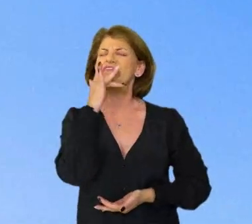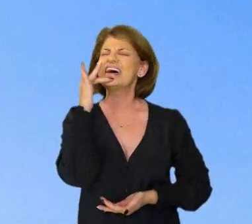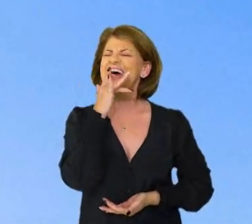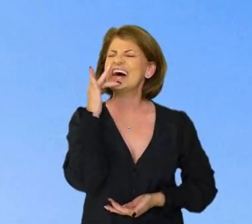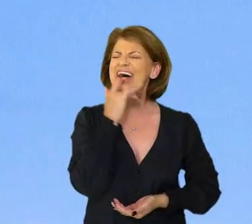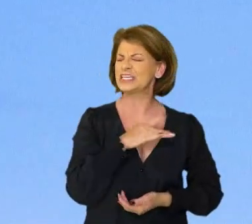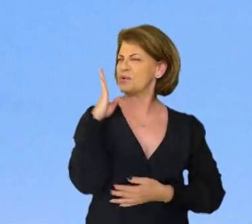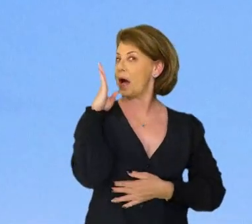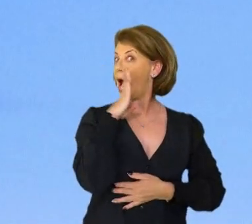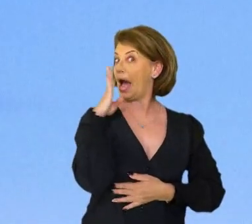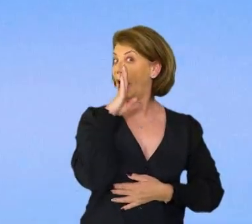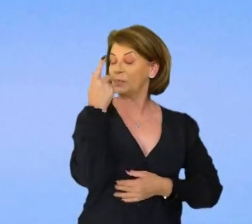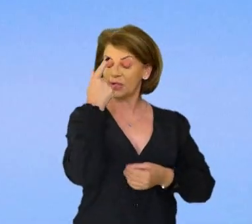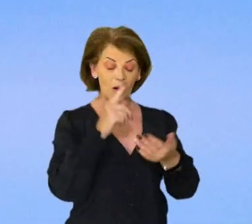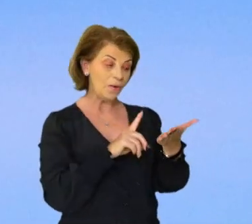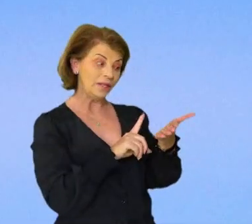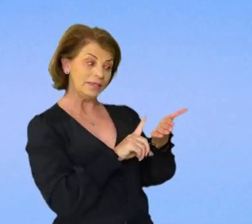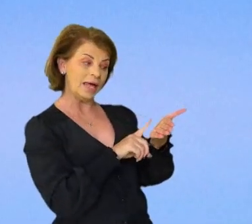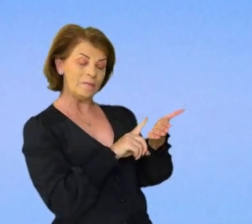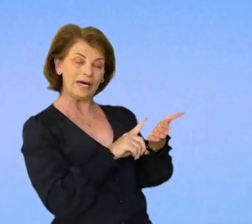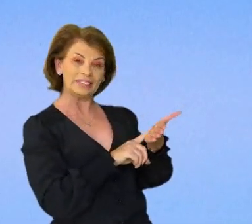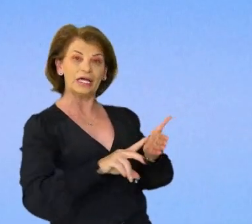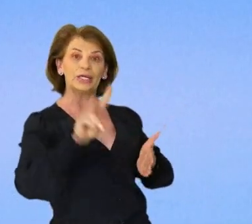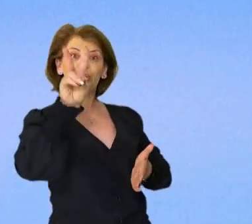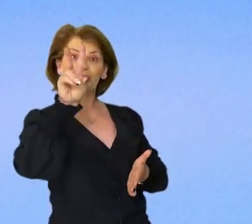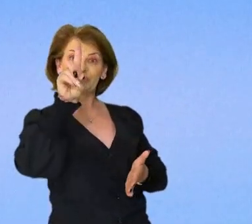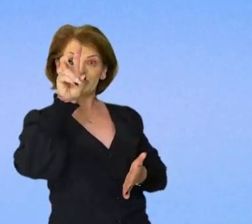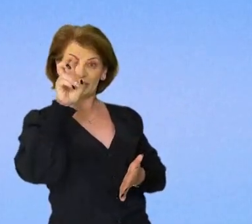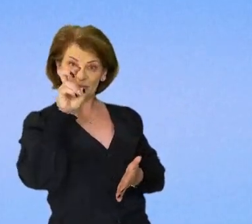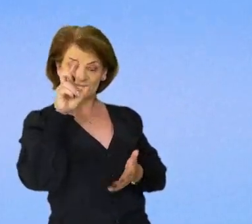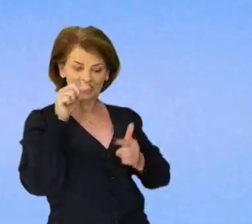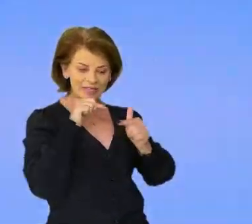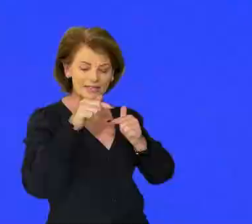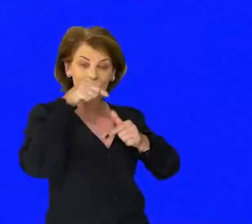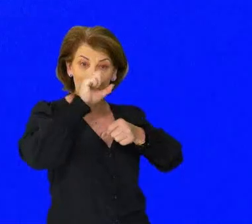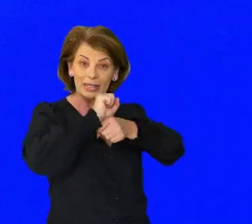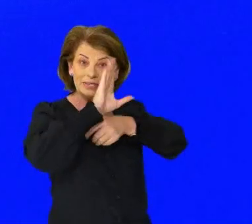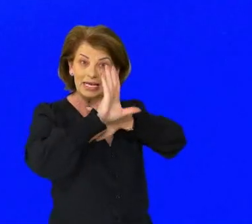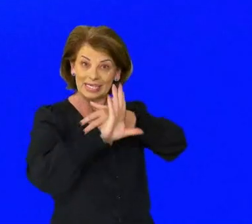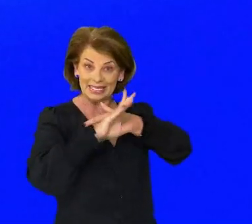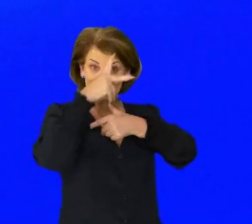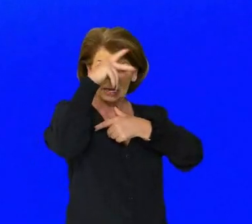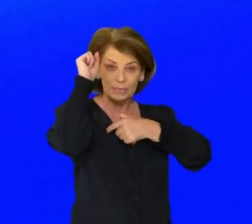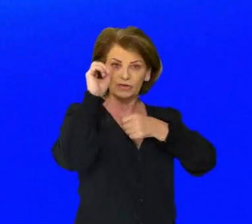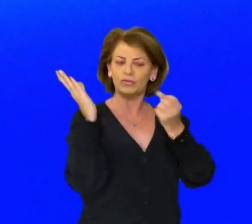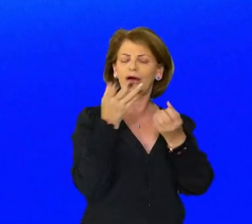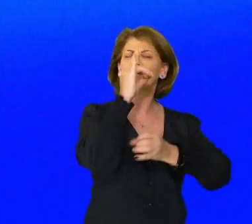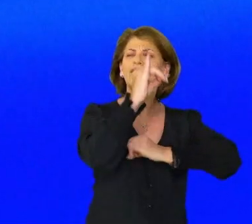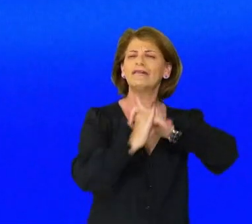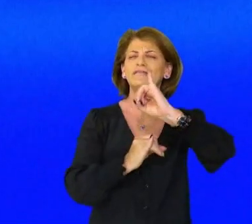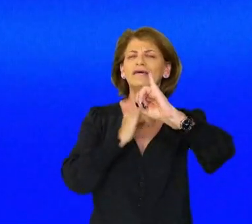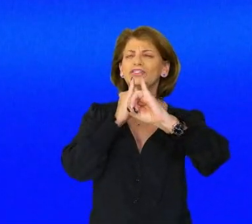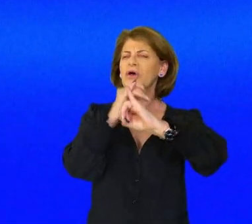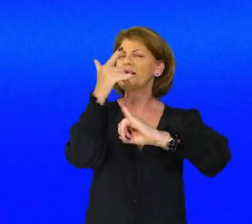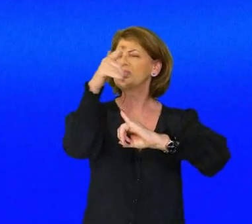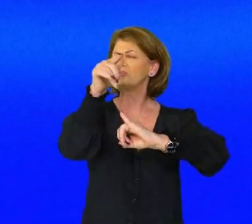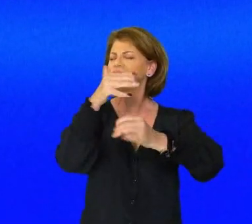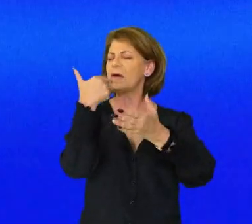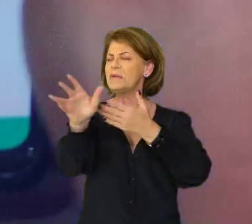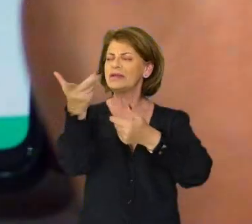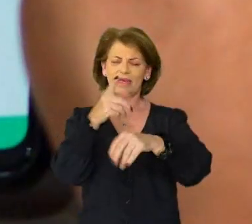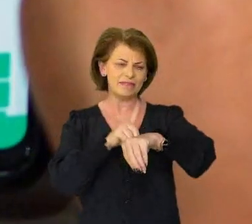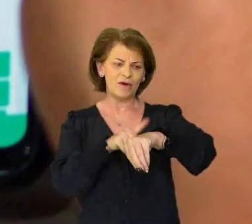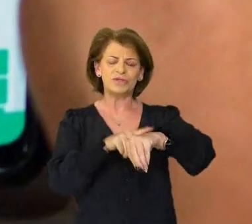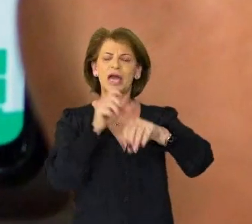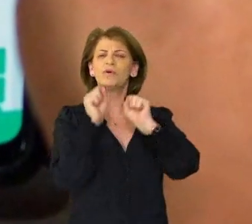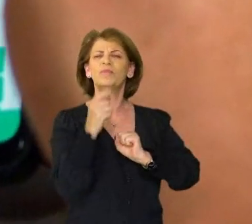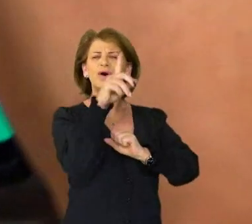Fácil. Rápido. Na palma da mão. 215 serviços da Prefeitura de Erechim agora são digitais. Sem perder tempo